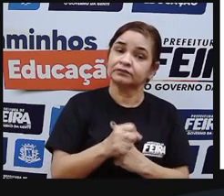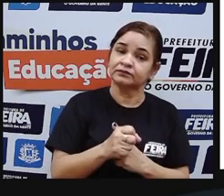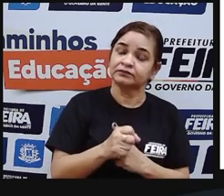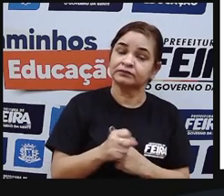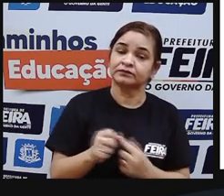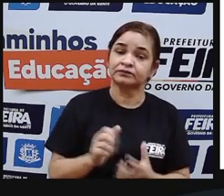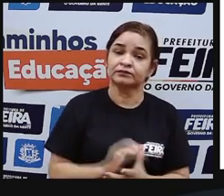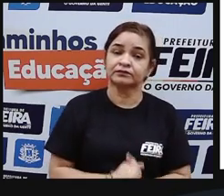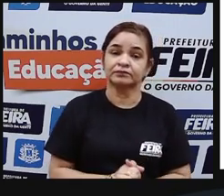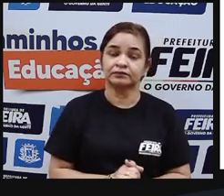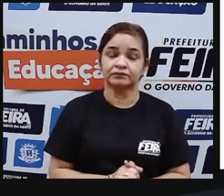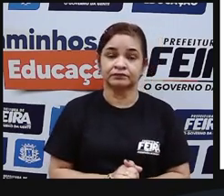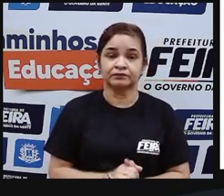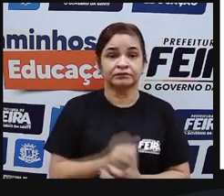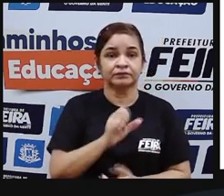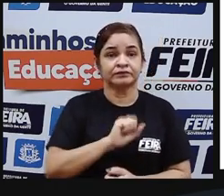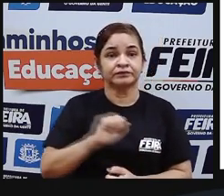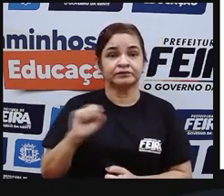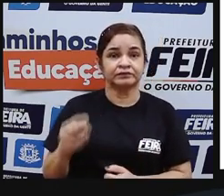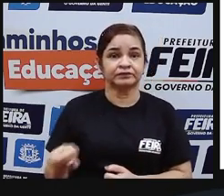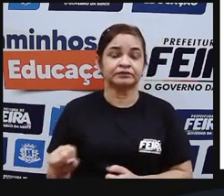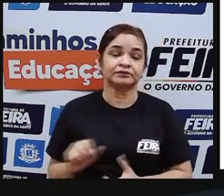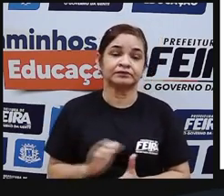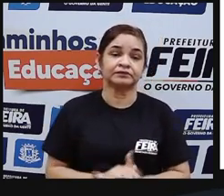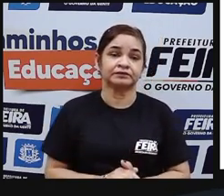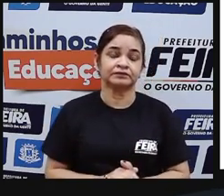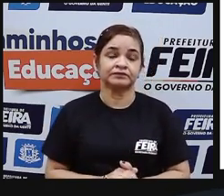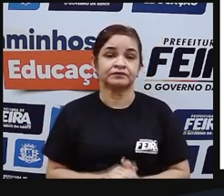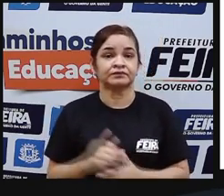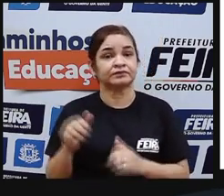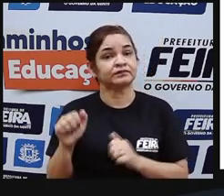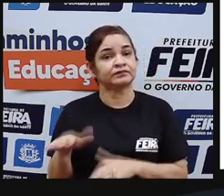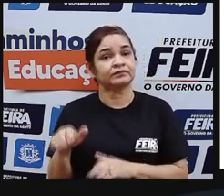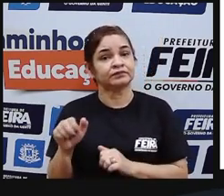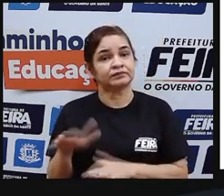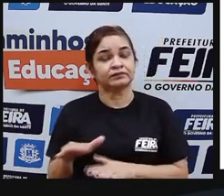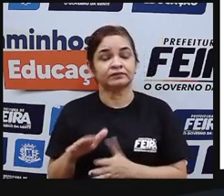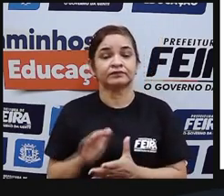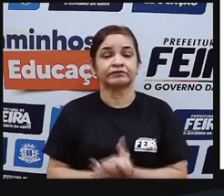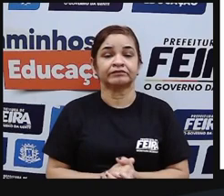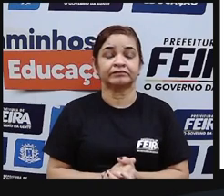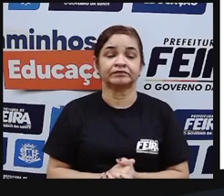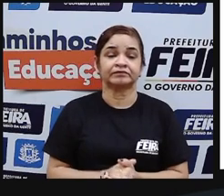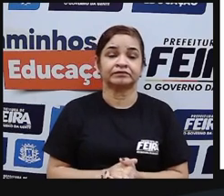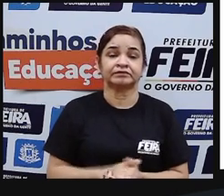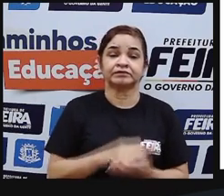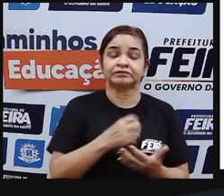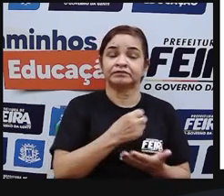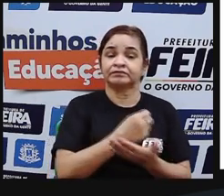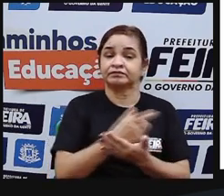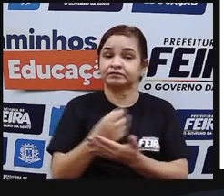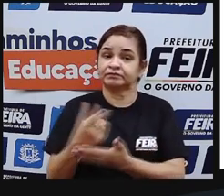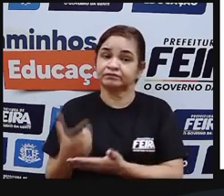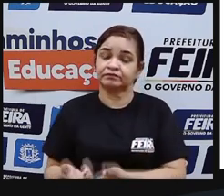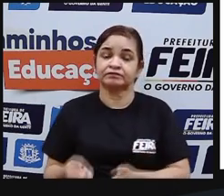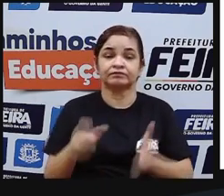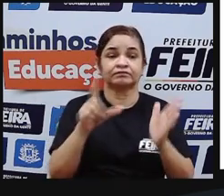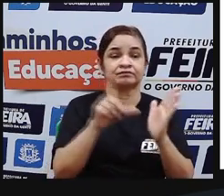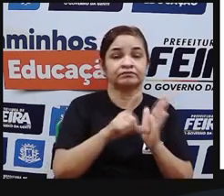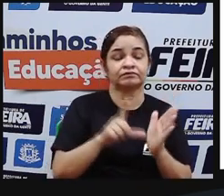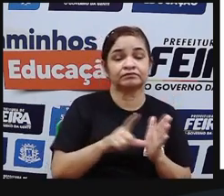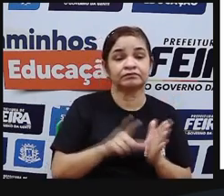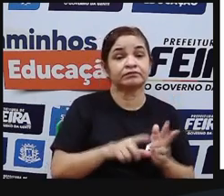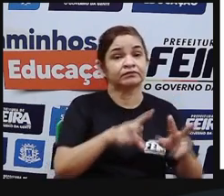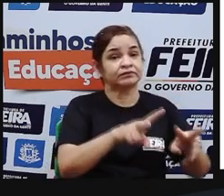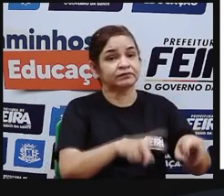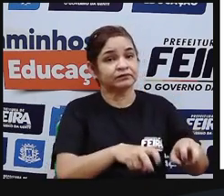os sacerdotes que são nobres os chefes militares também são nobres comerciantes artesãos camponeses